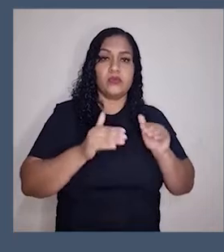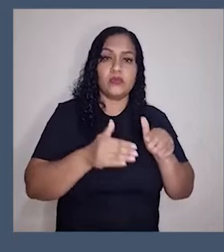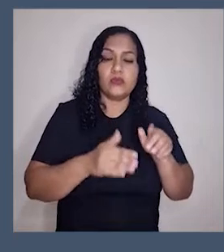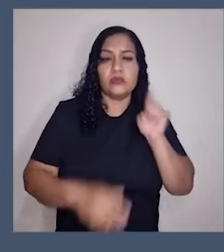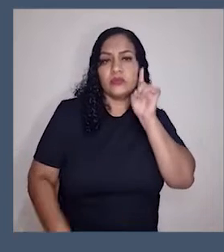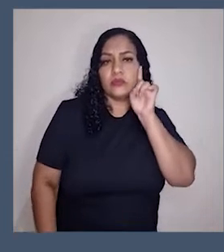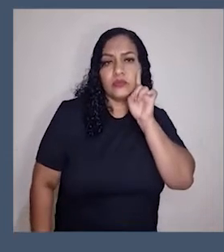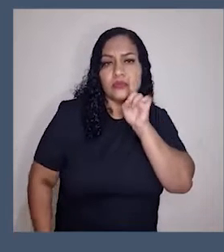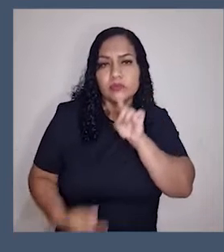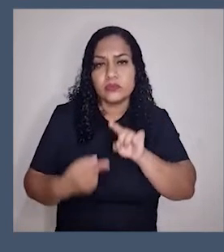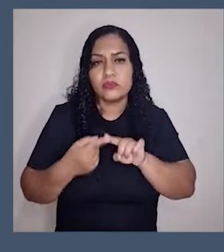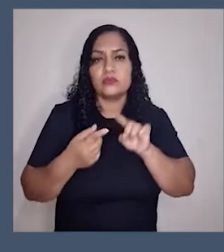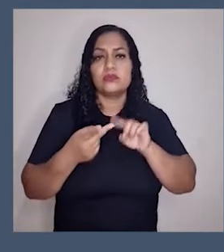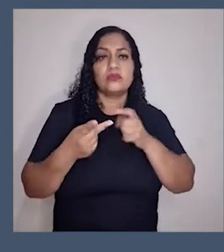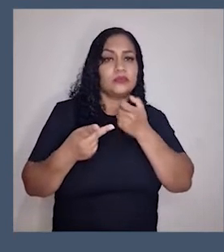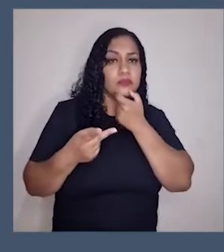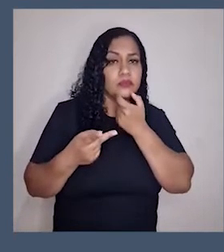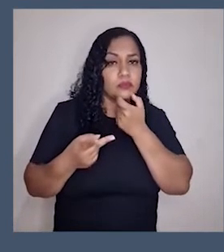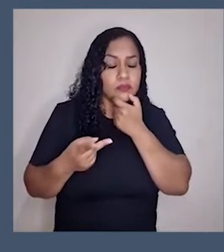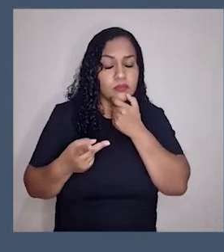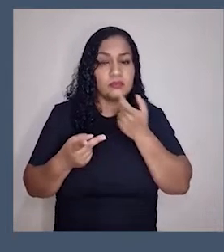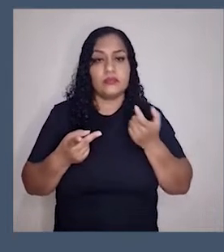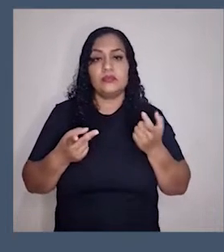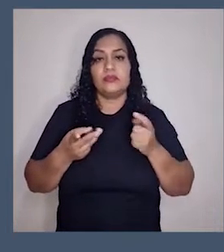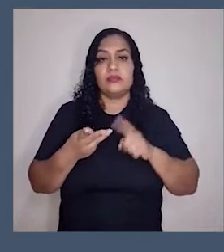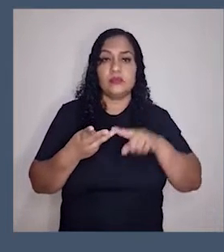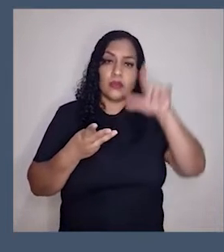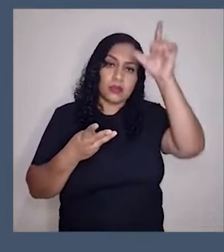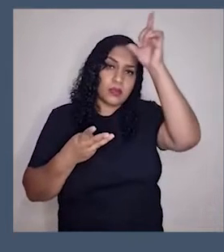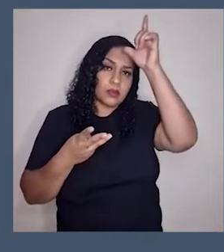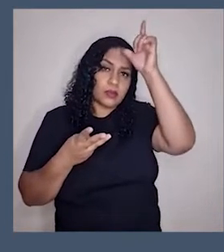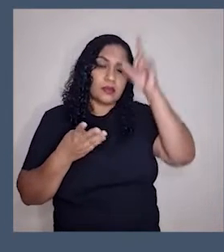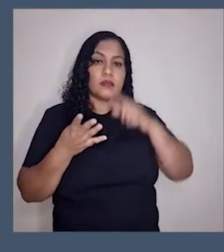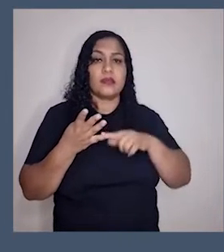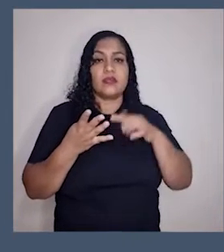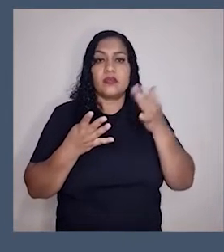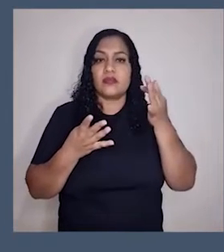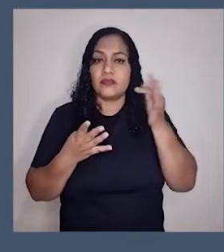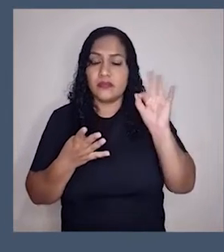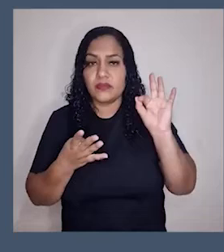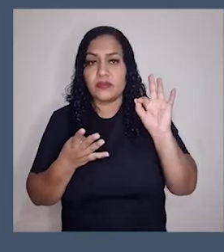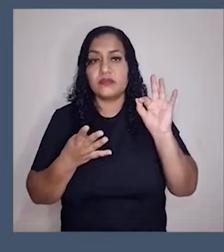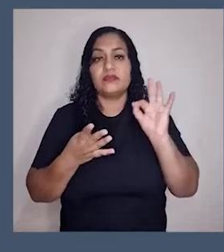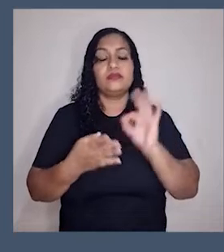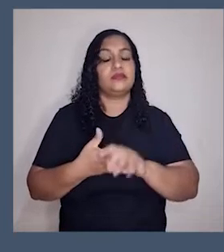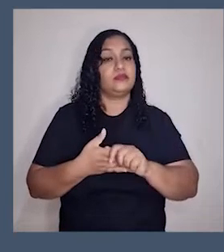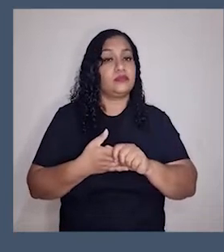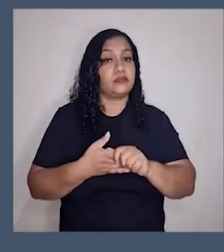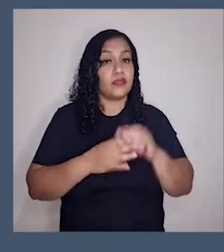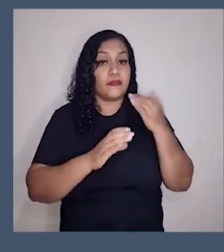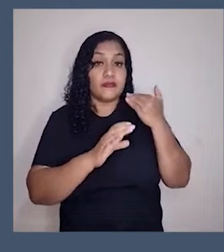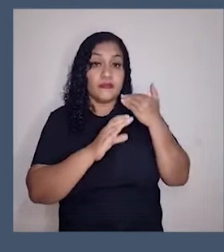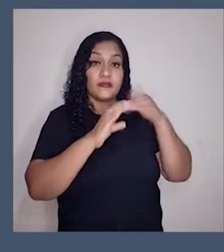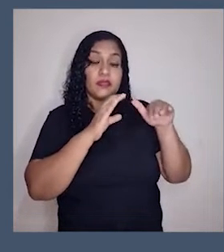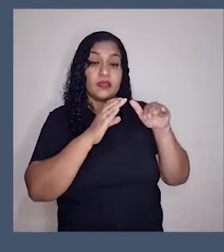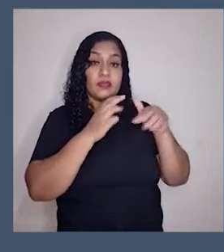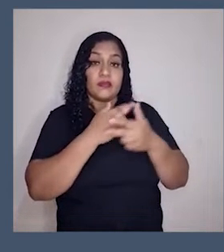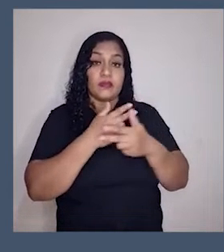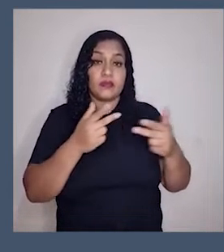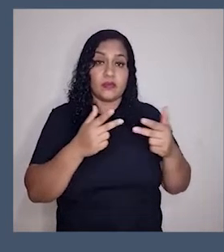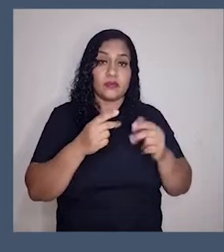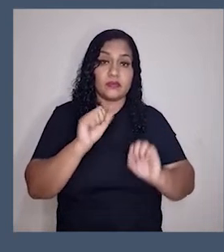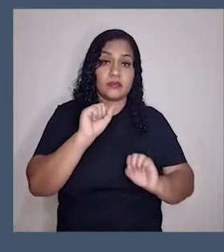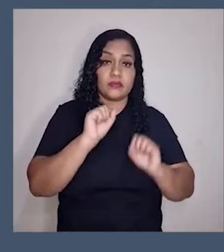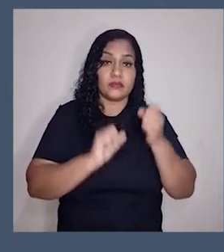Com destaque pra Estados Unidos, Inglaterra, Alemanha, França, eles enviavam